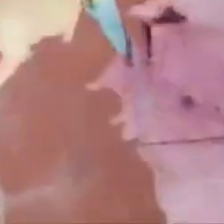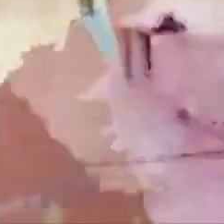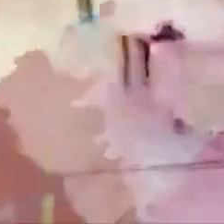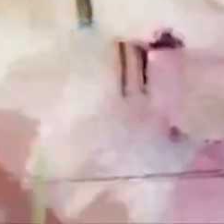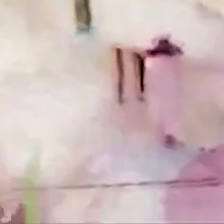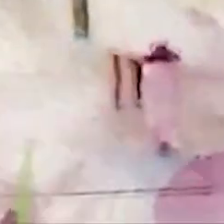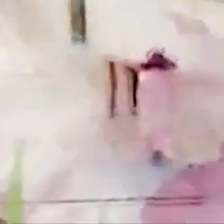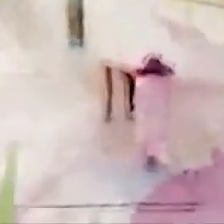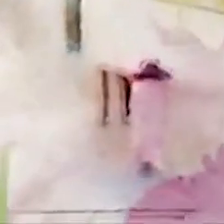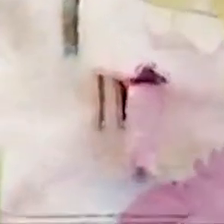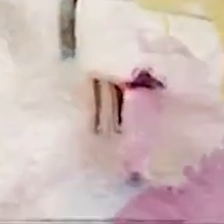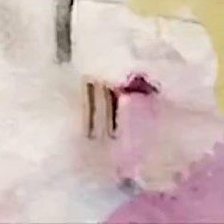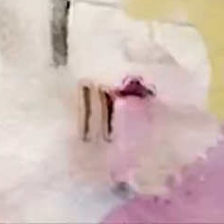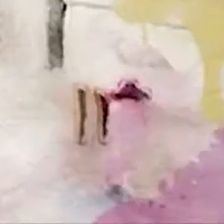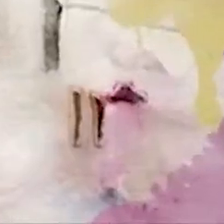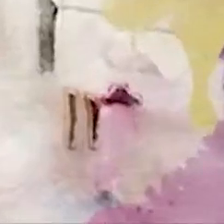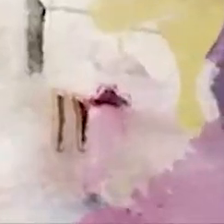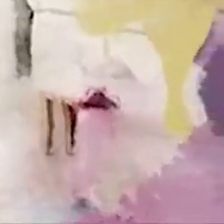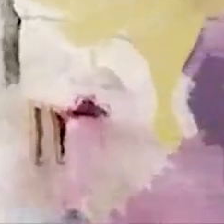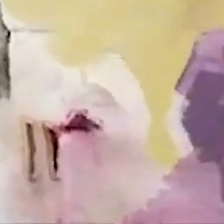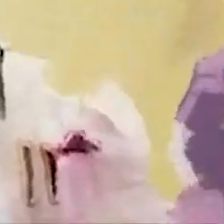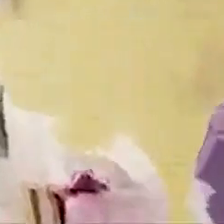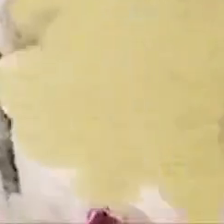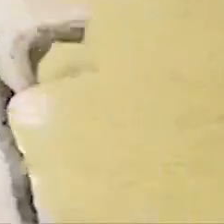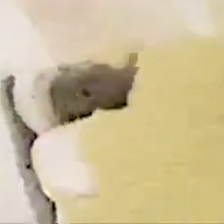dançar e fazer ginástica em casa.